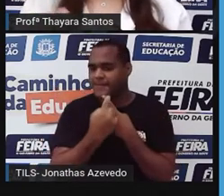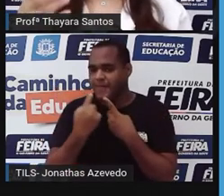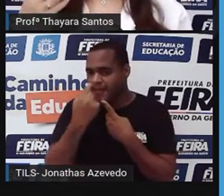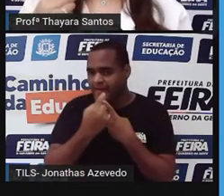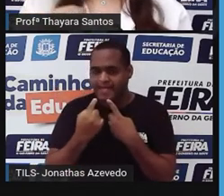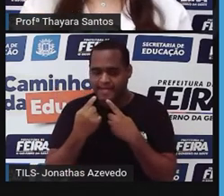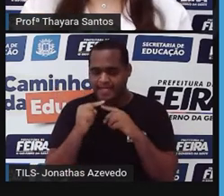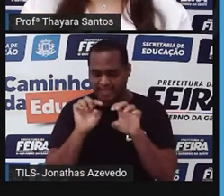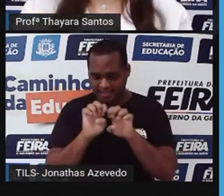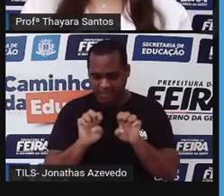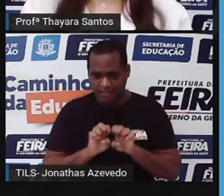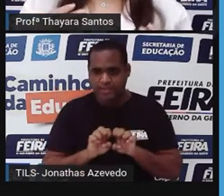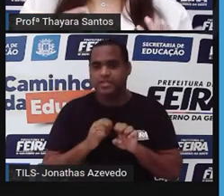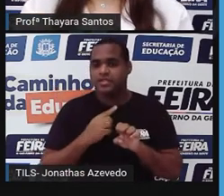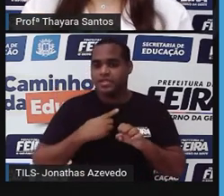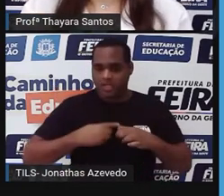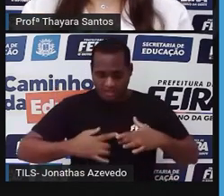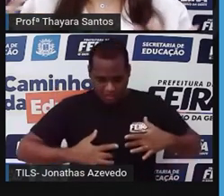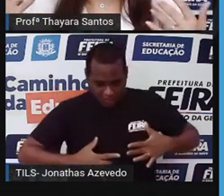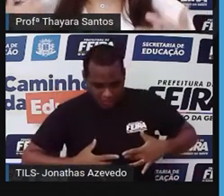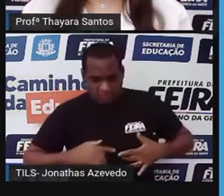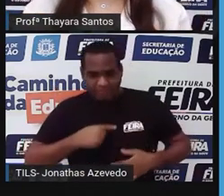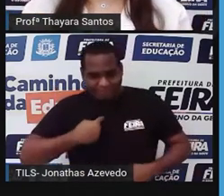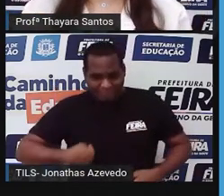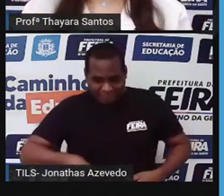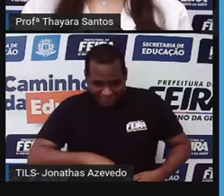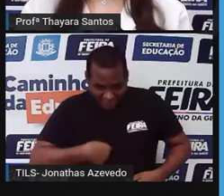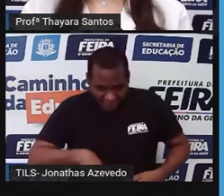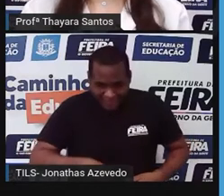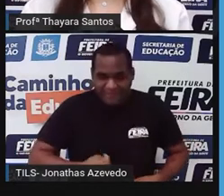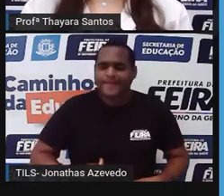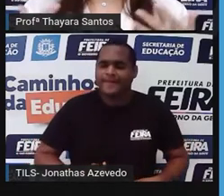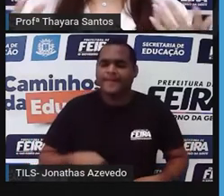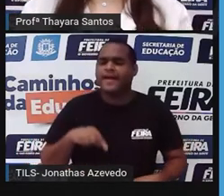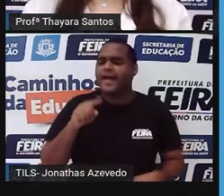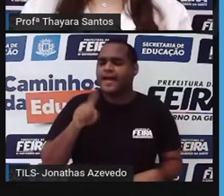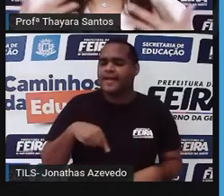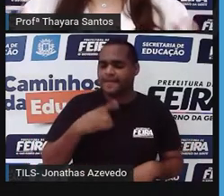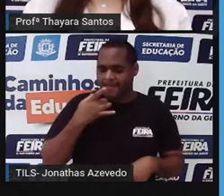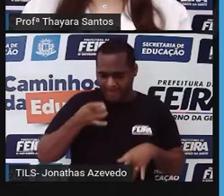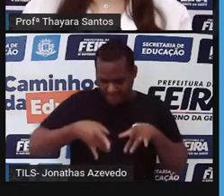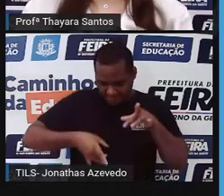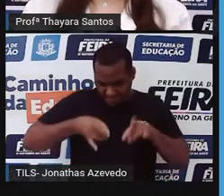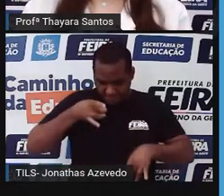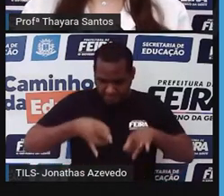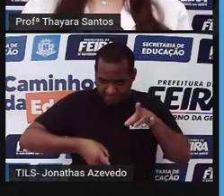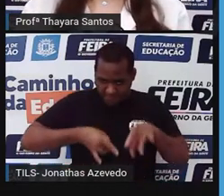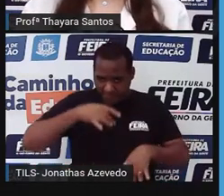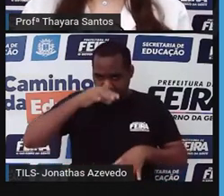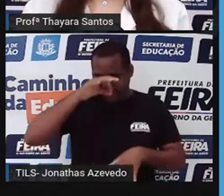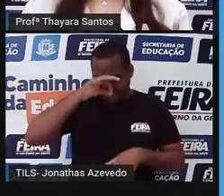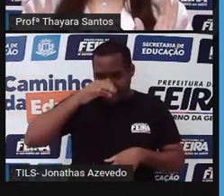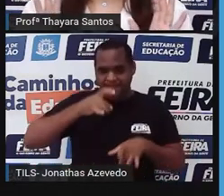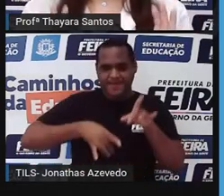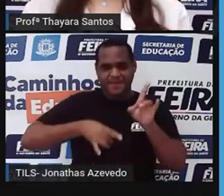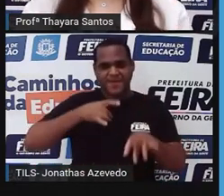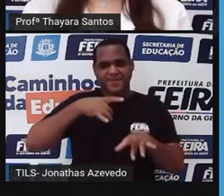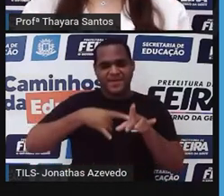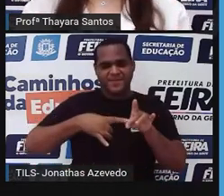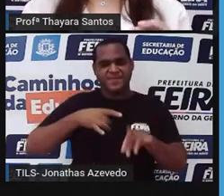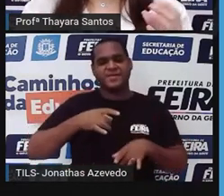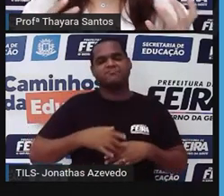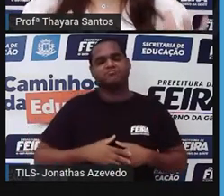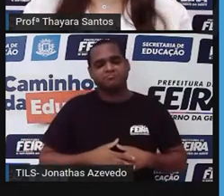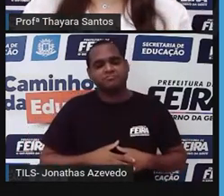estruturas, tem o estômago, tem o intestino, até ser eliminado esses restos pelo ânus. Então, os